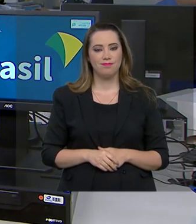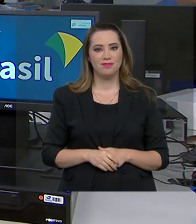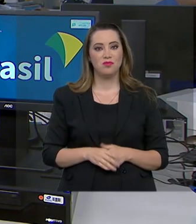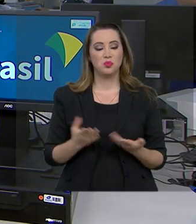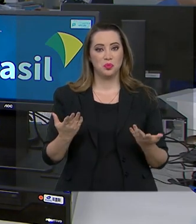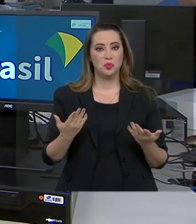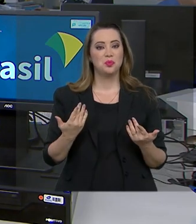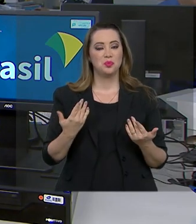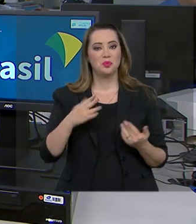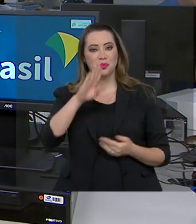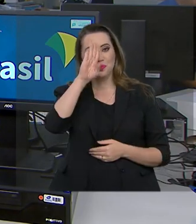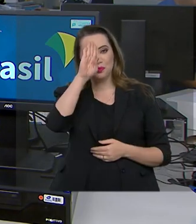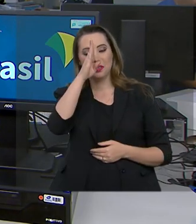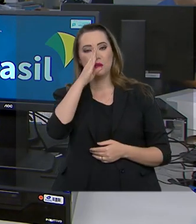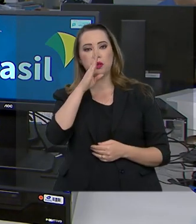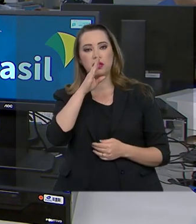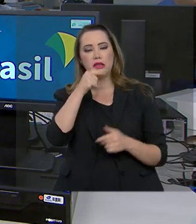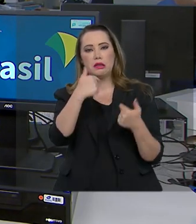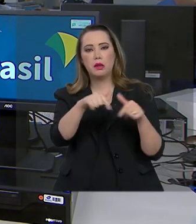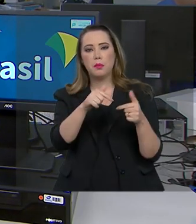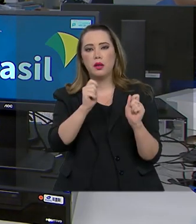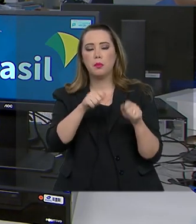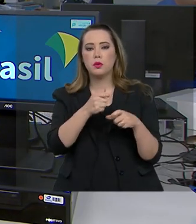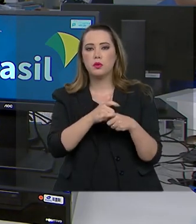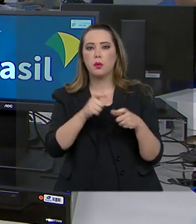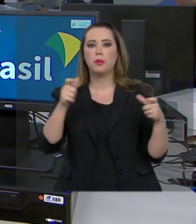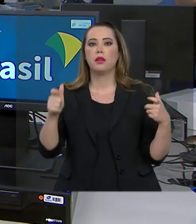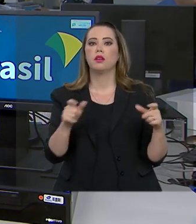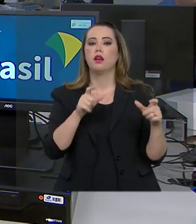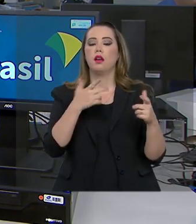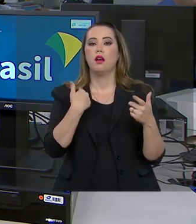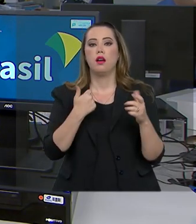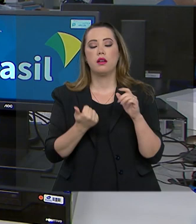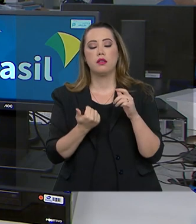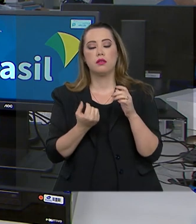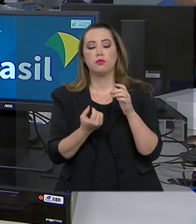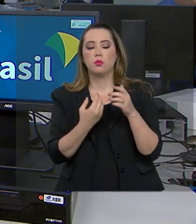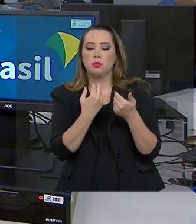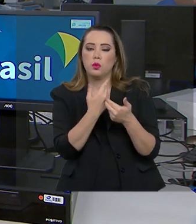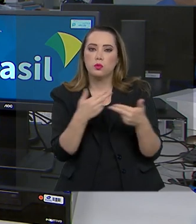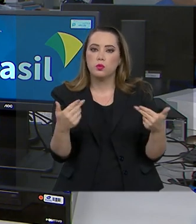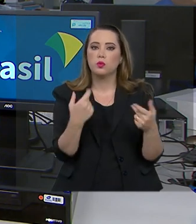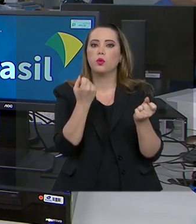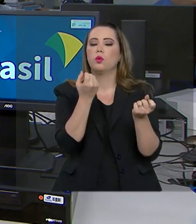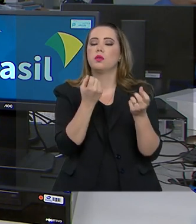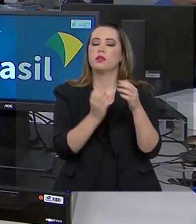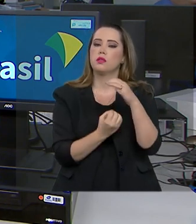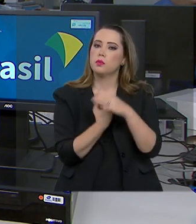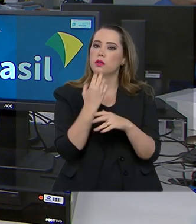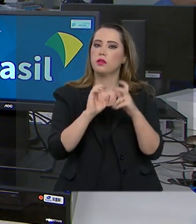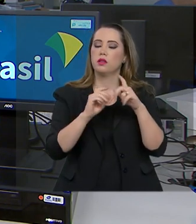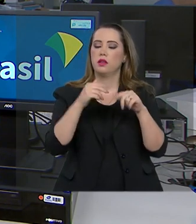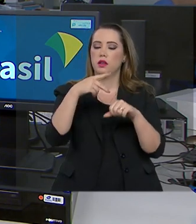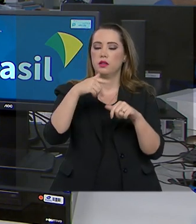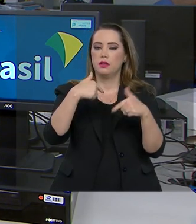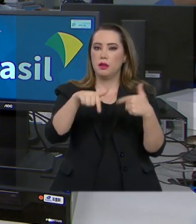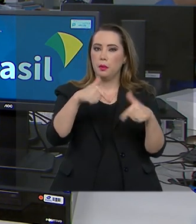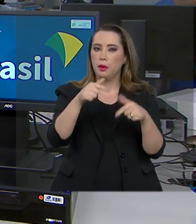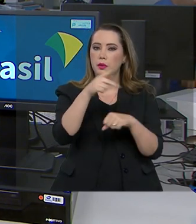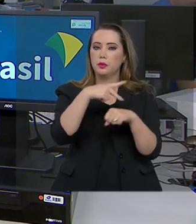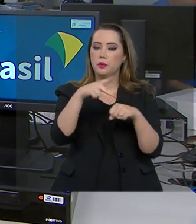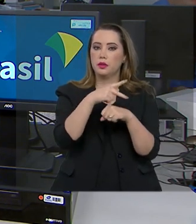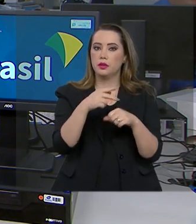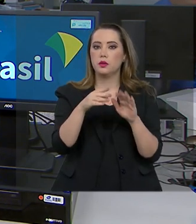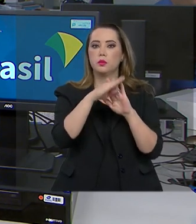Priorizar iniciativas que possam ajudar a aumentar a produtividade e o emprego no país. É esse o objetivo do Programa de Melhoria